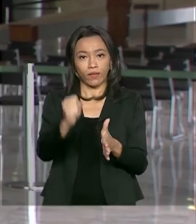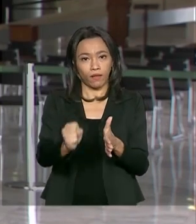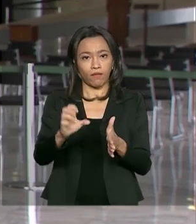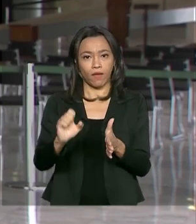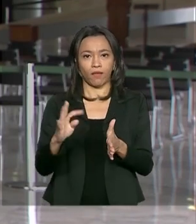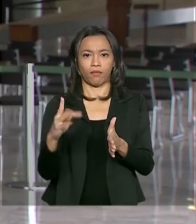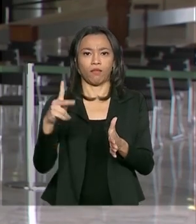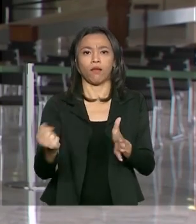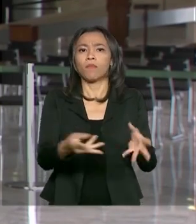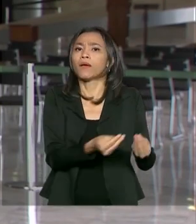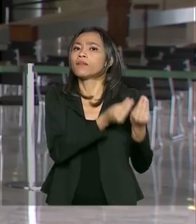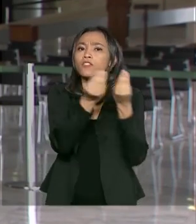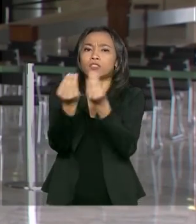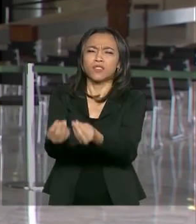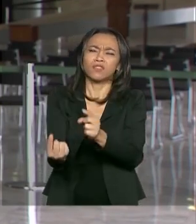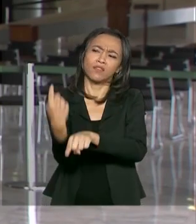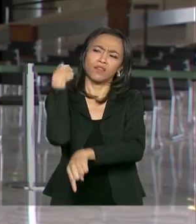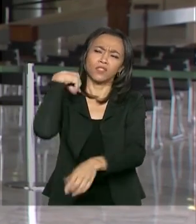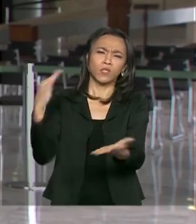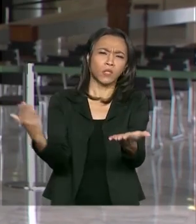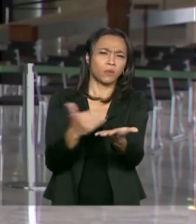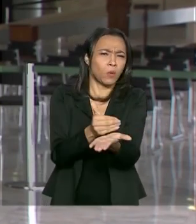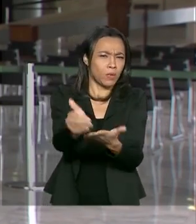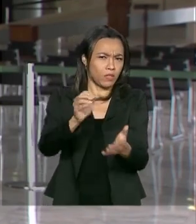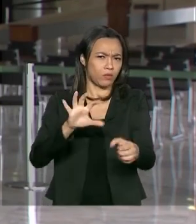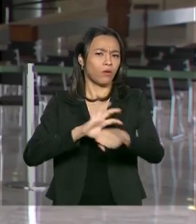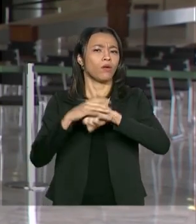materiais desde o início da pandemia.